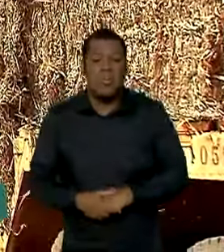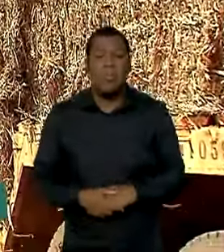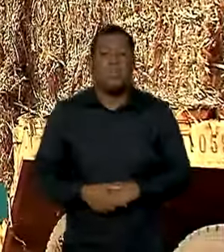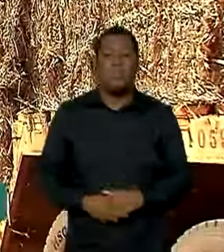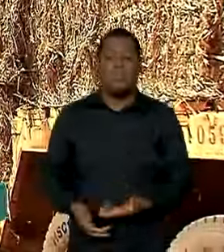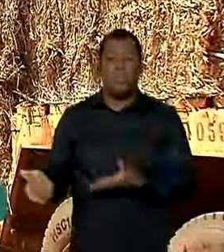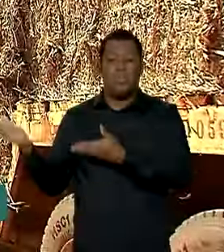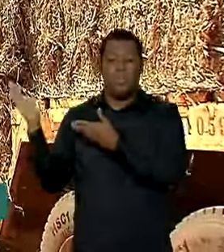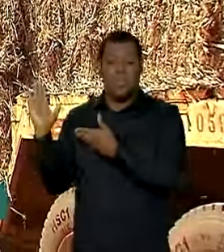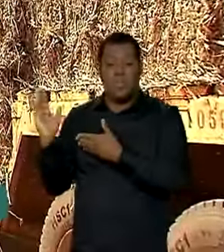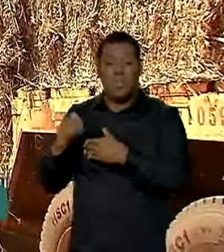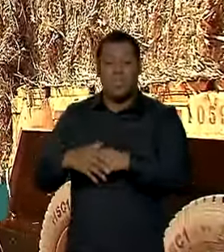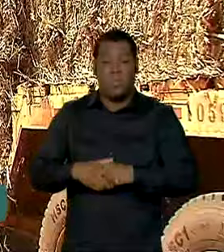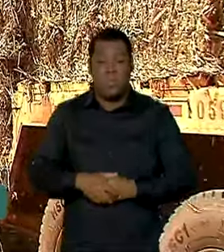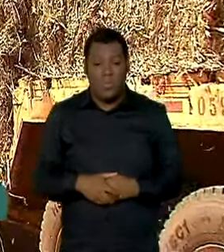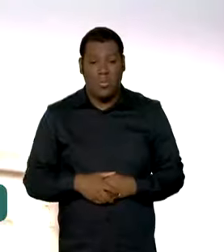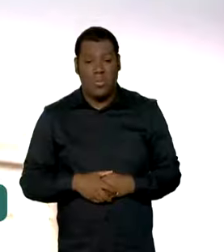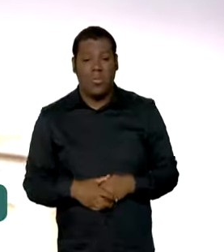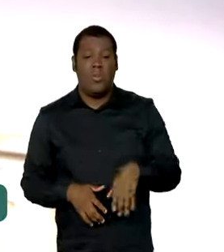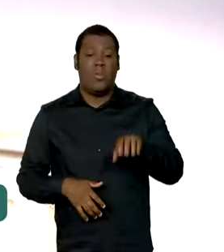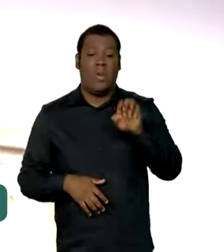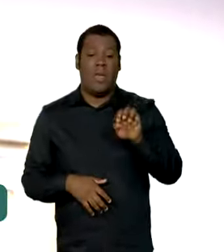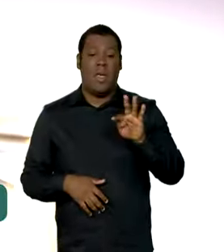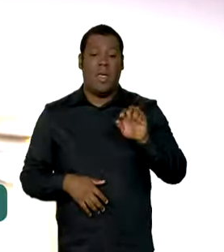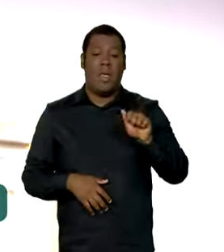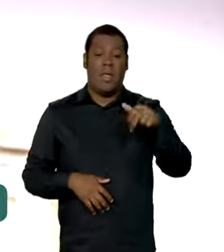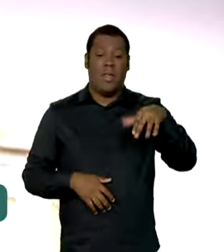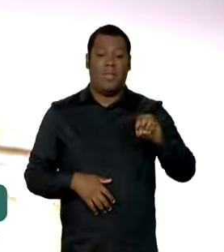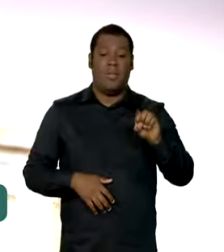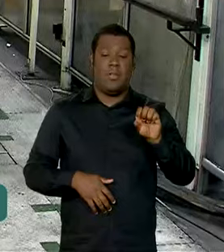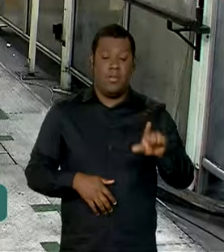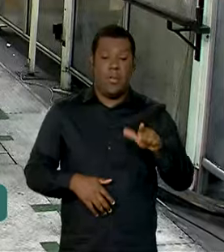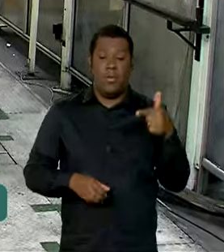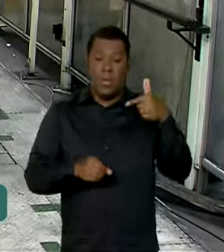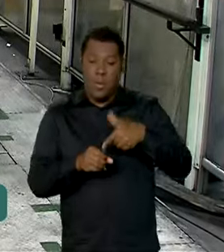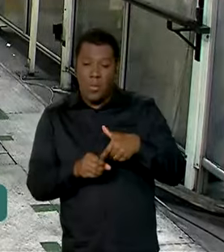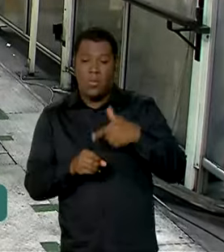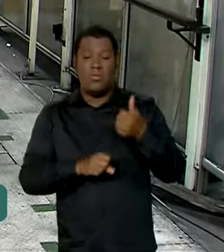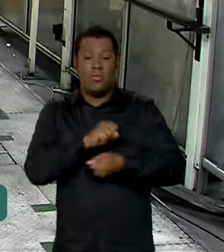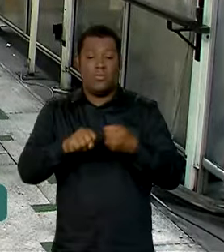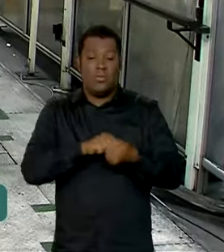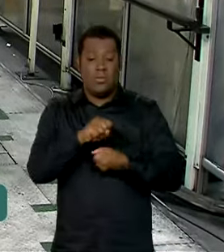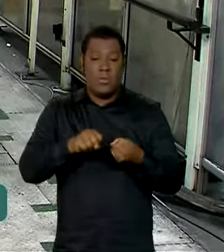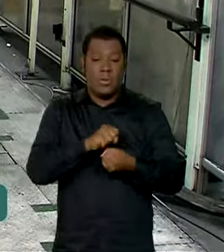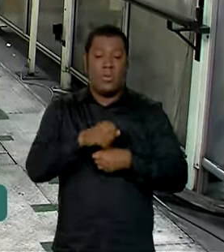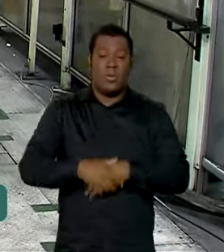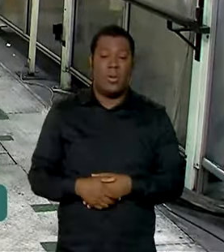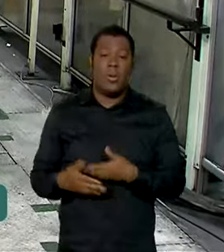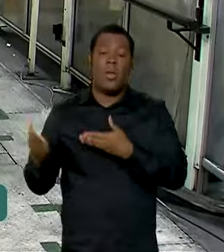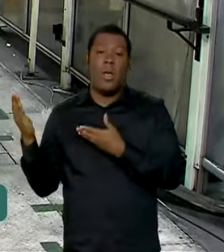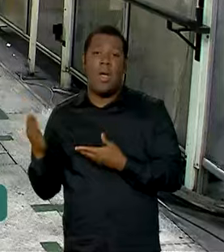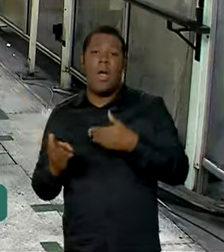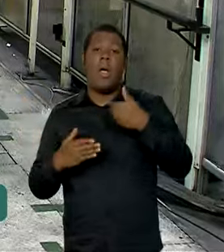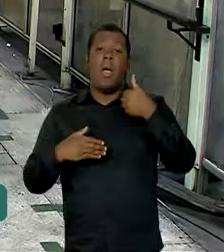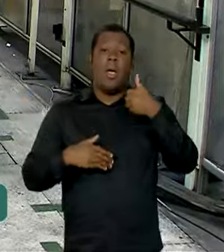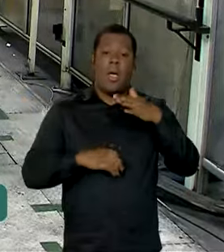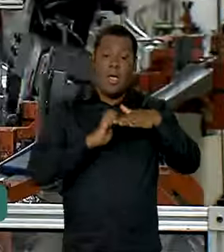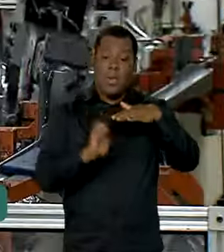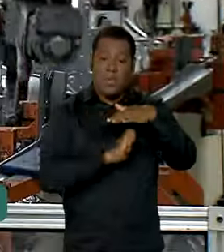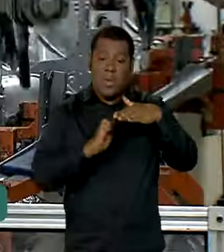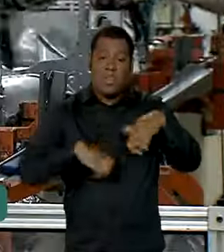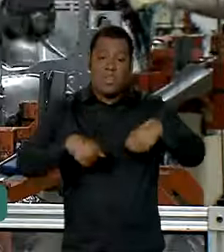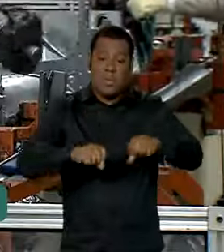De olho no grande mercado de etanol e combustíveis renováveis no Brasil, a montadora japonesa Honda fechou um acordo de